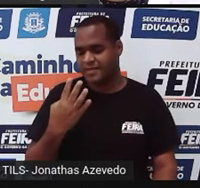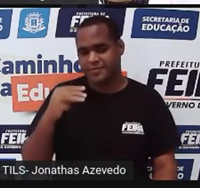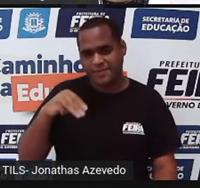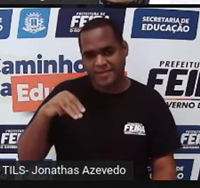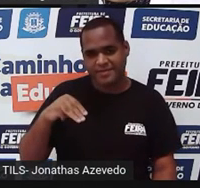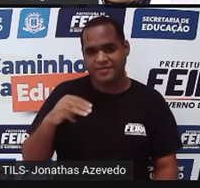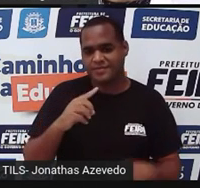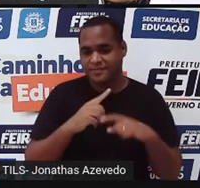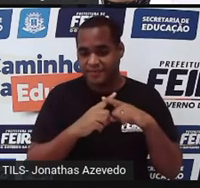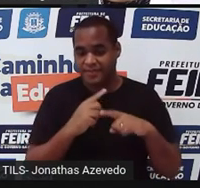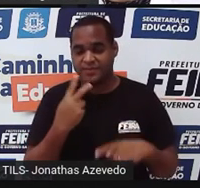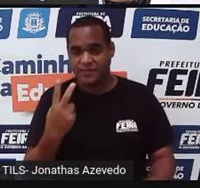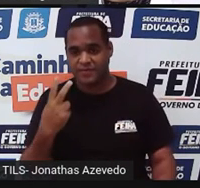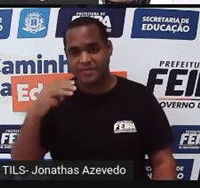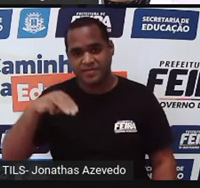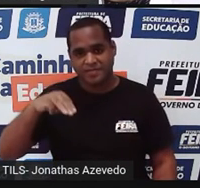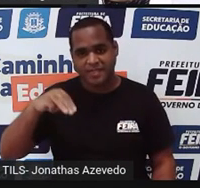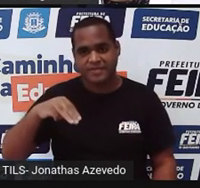dois metros.